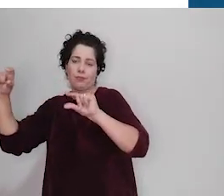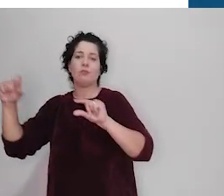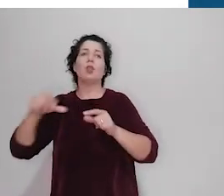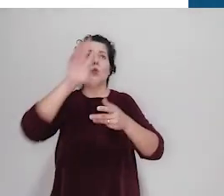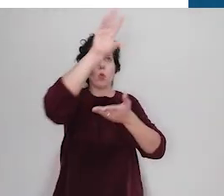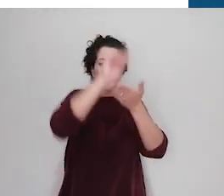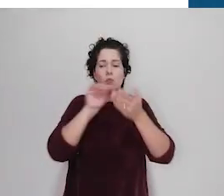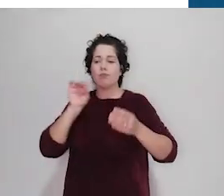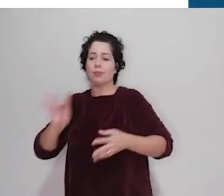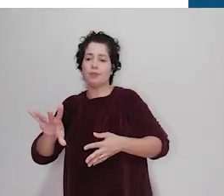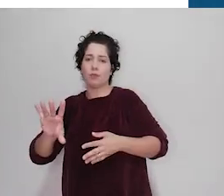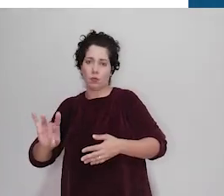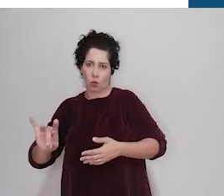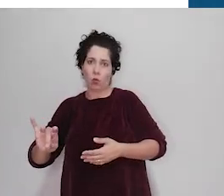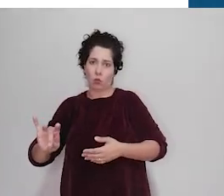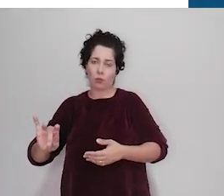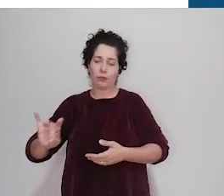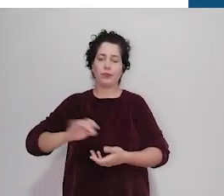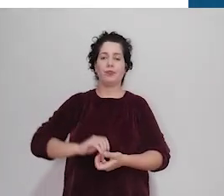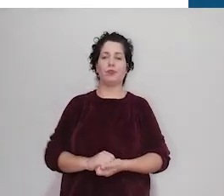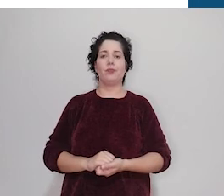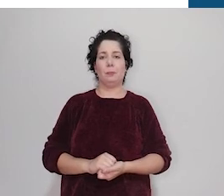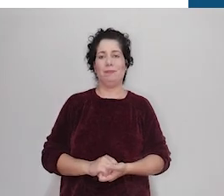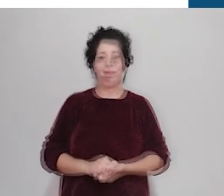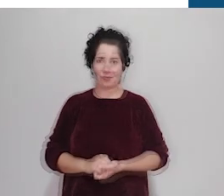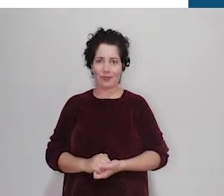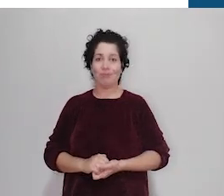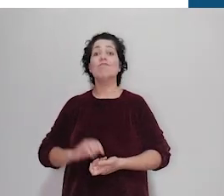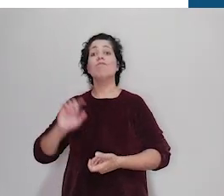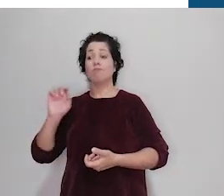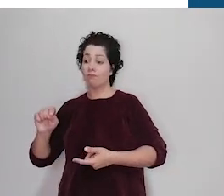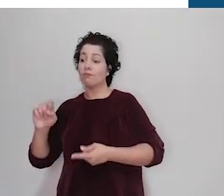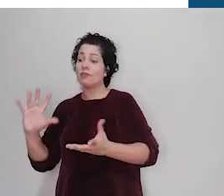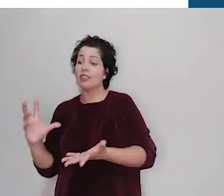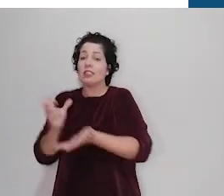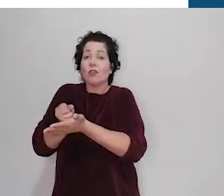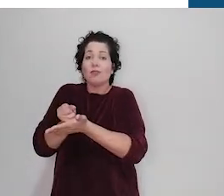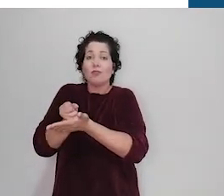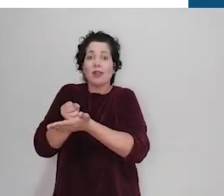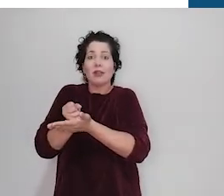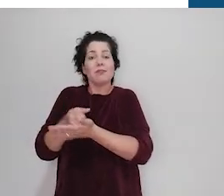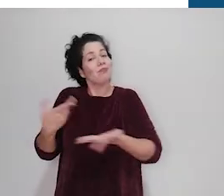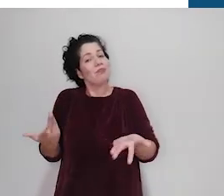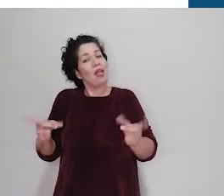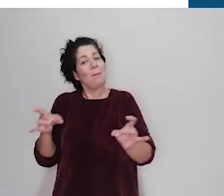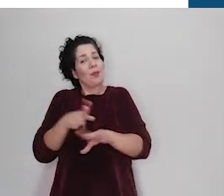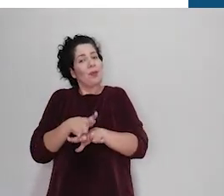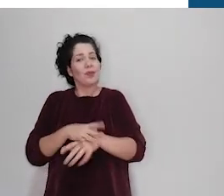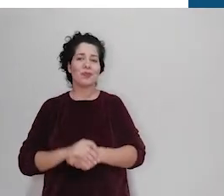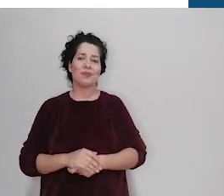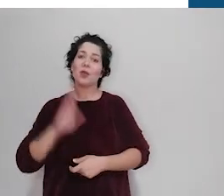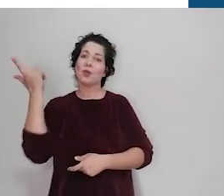colar o endereço do vídeo que você fez a submissão no YouTube Clique no botão Salvar